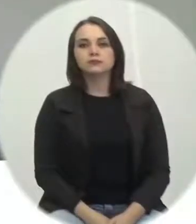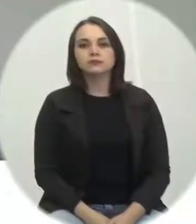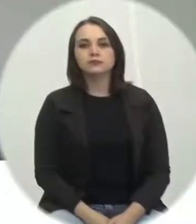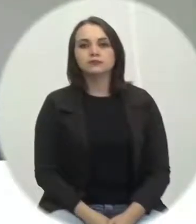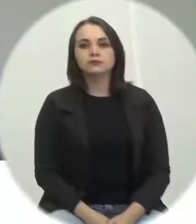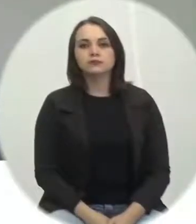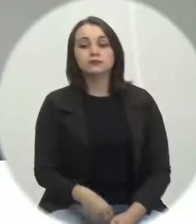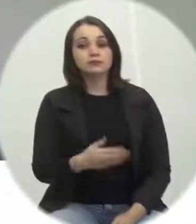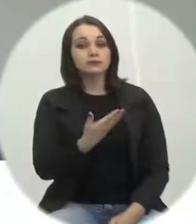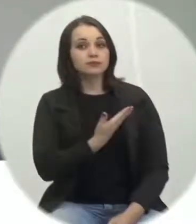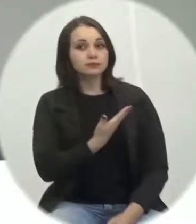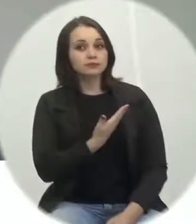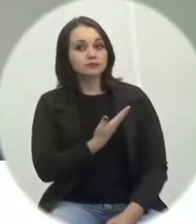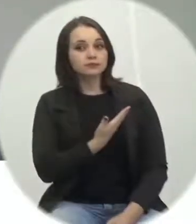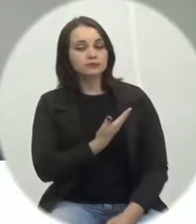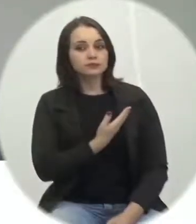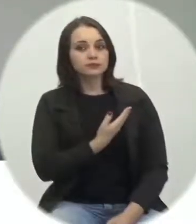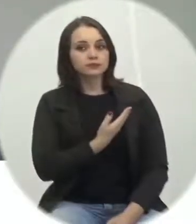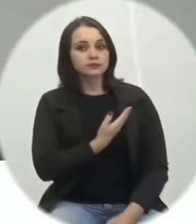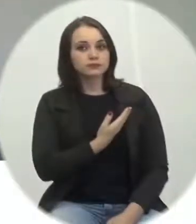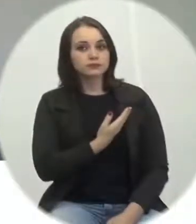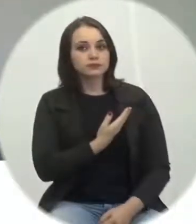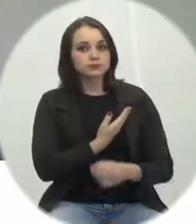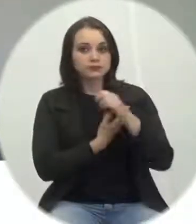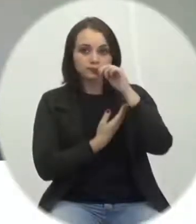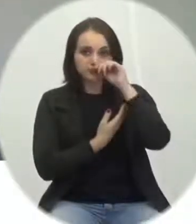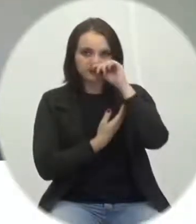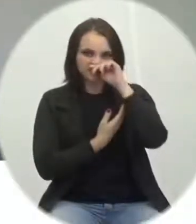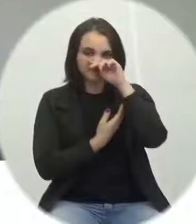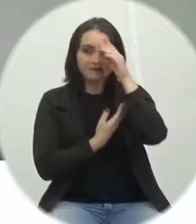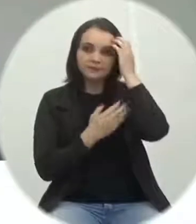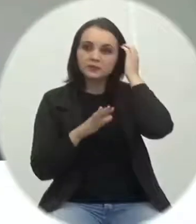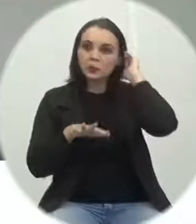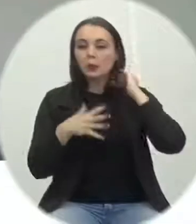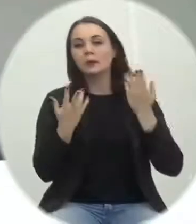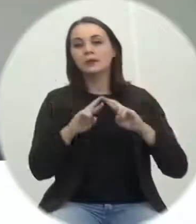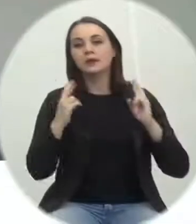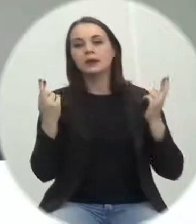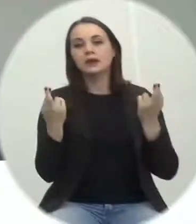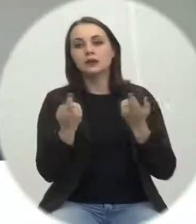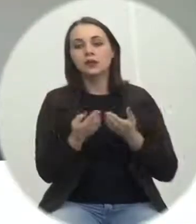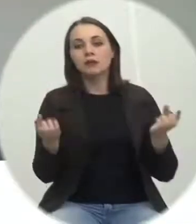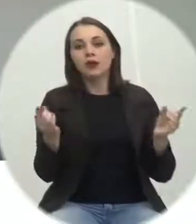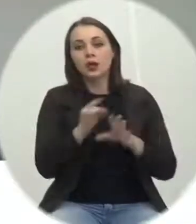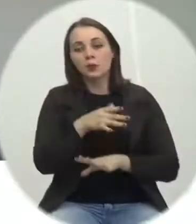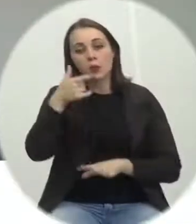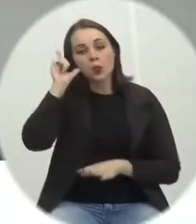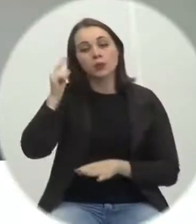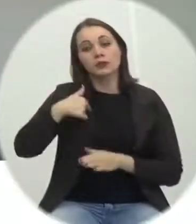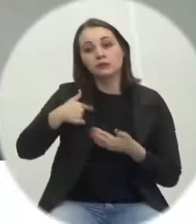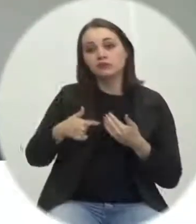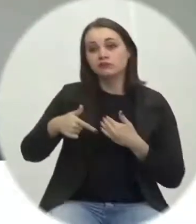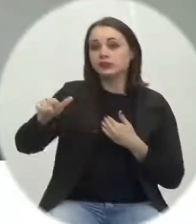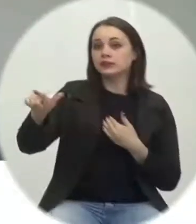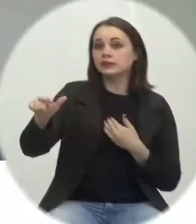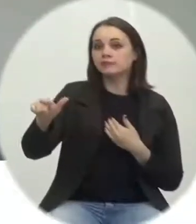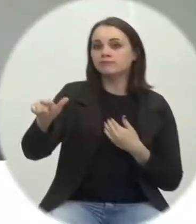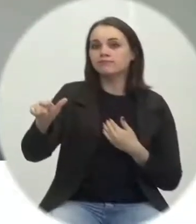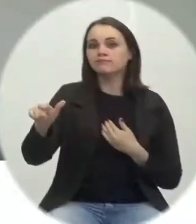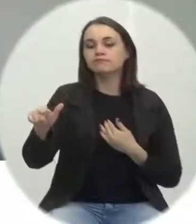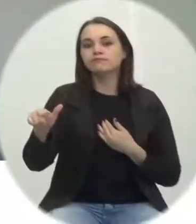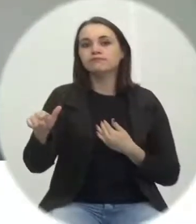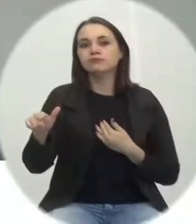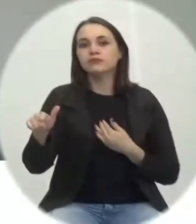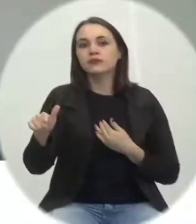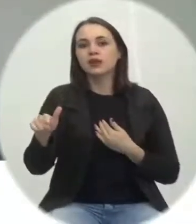Colegas, ao sair ontem da sessão, ao sair desta casa com